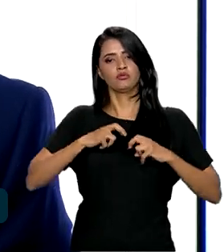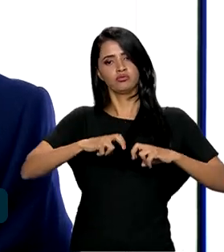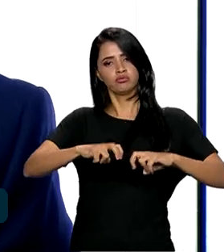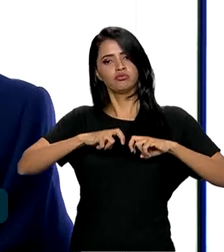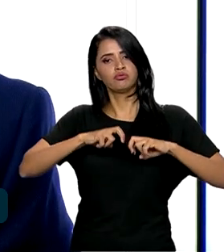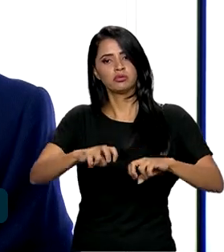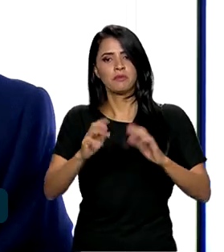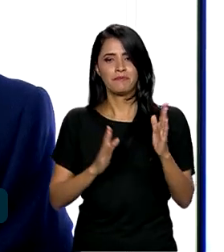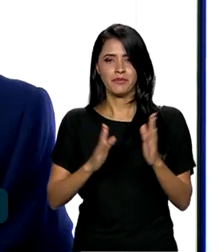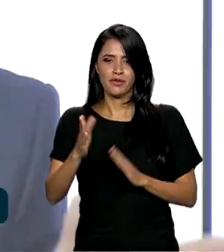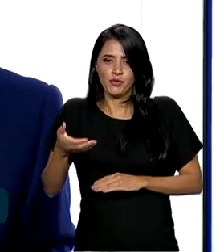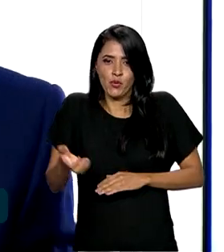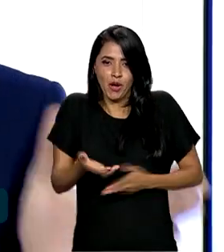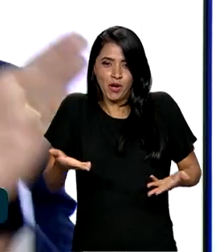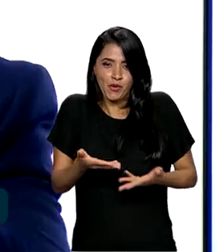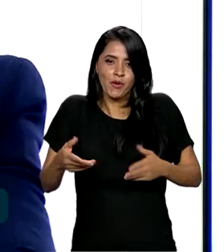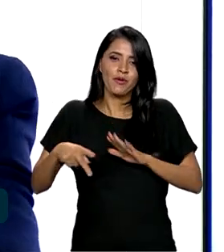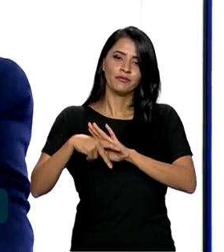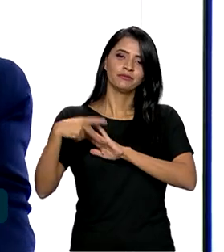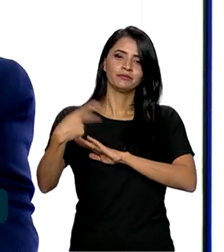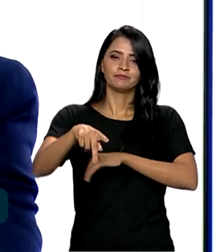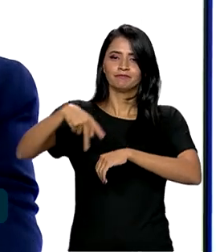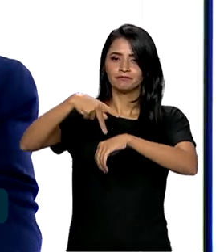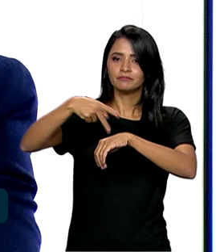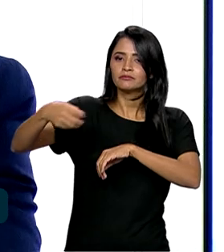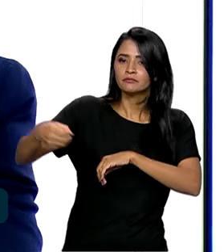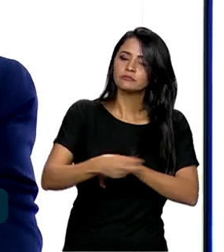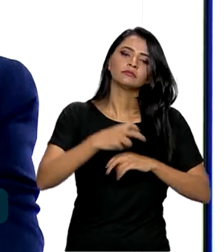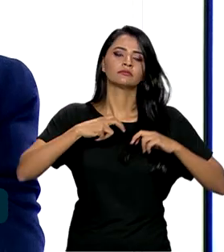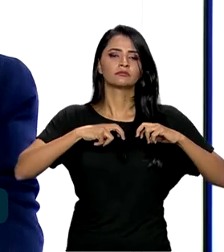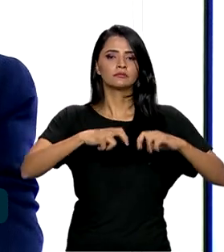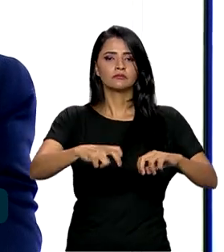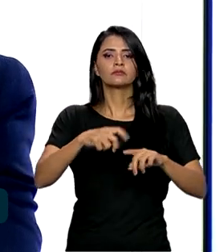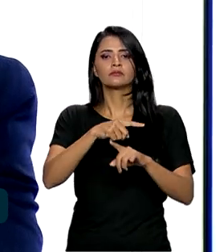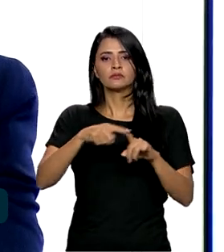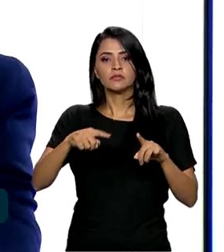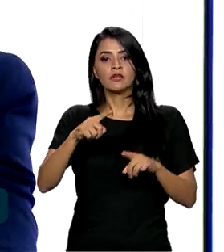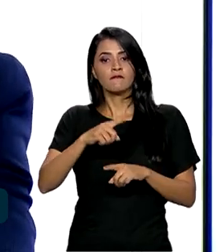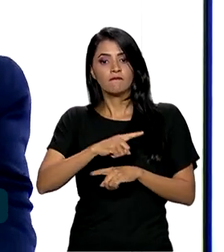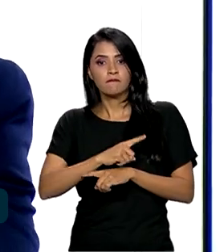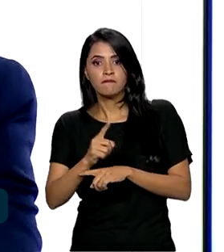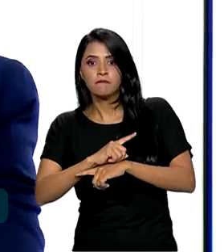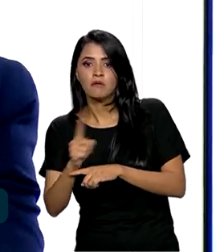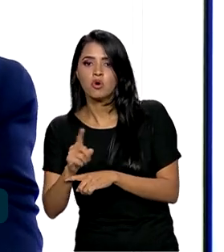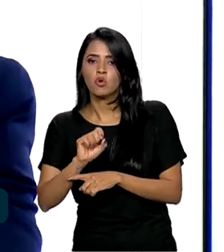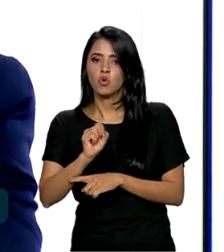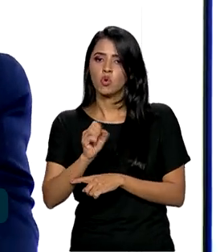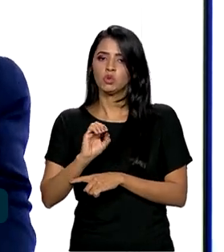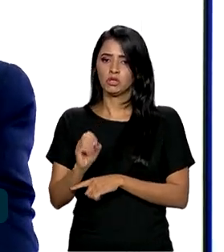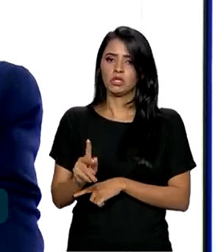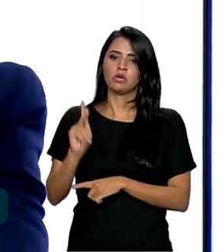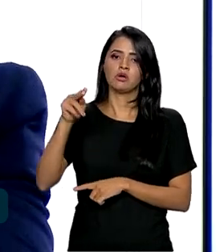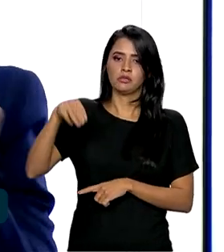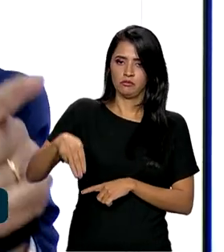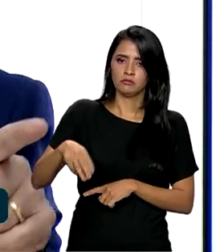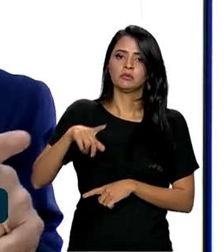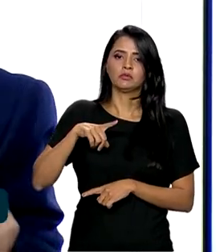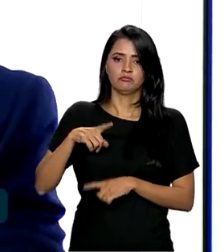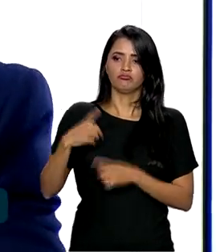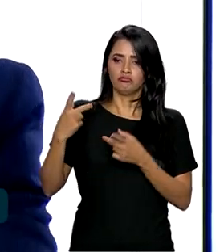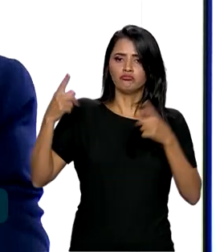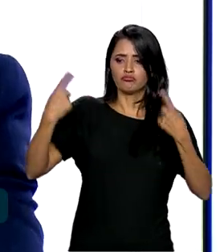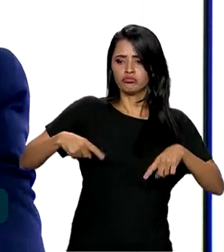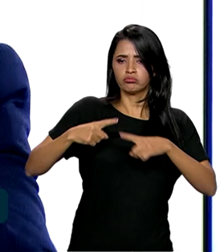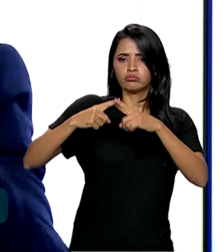período recente no país. Essas novas ferrovias, a média da velocidade delas é 80 km por hora. Então, ela concorre com o